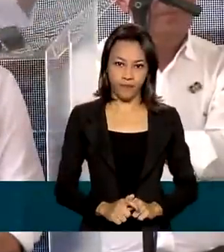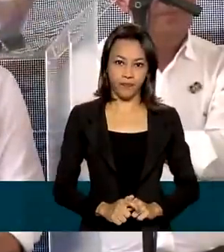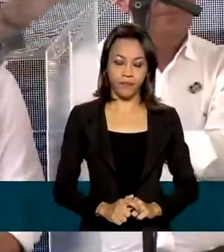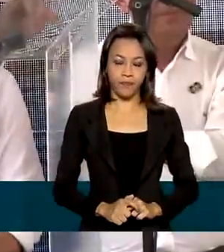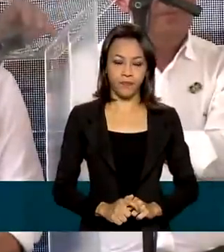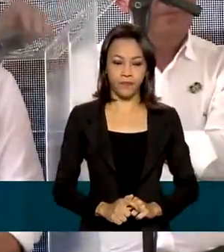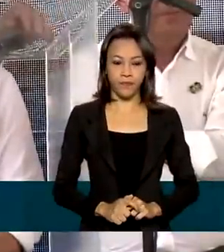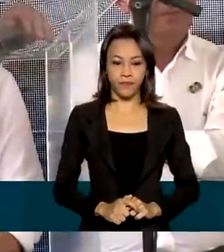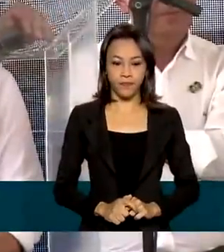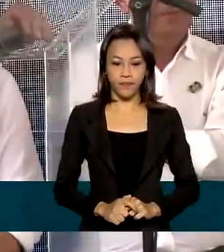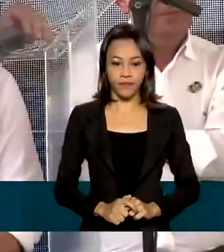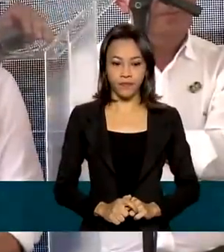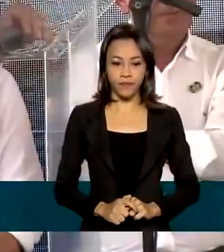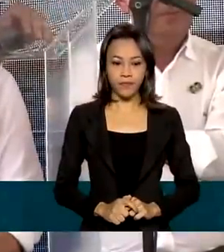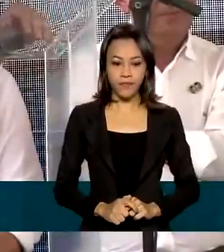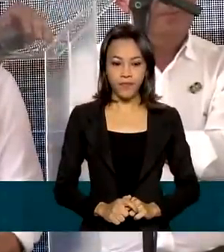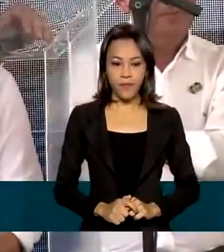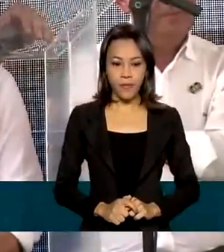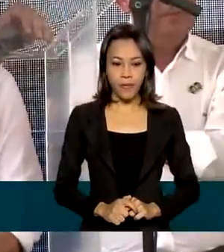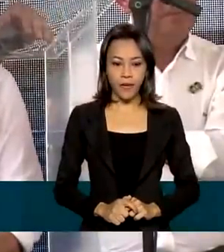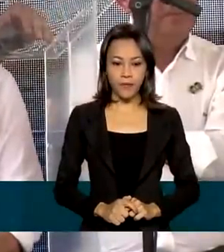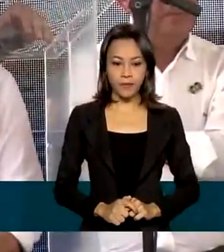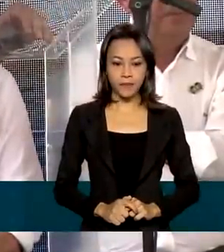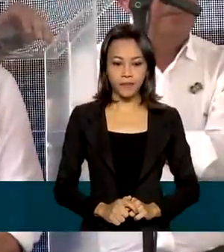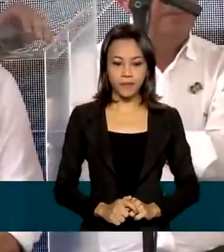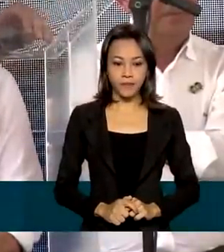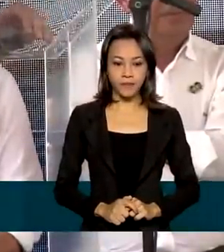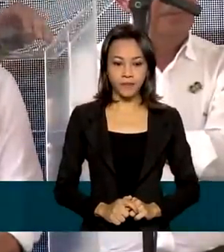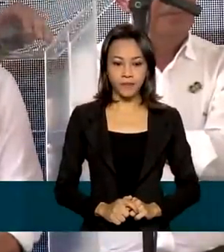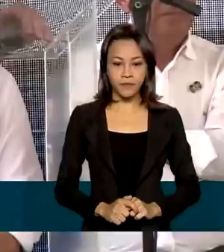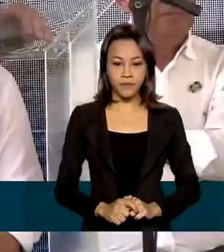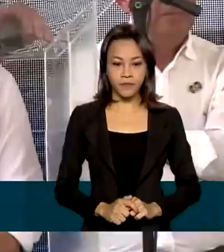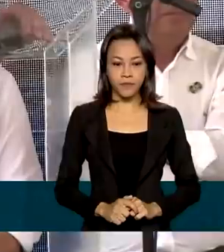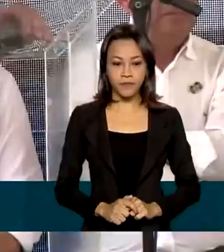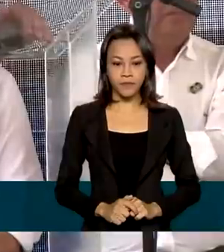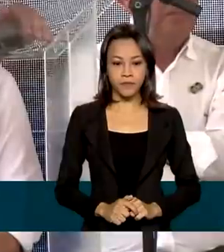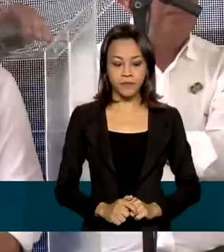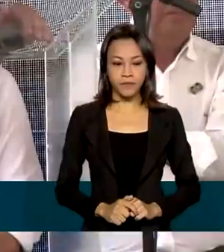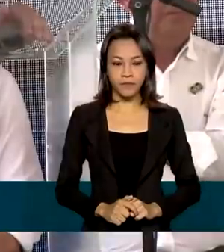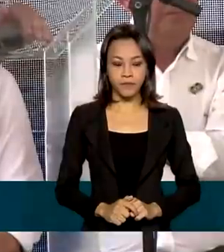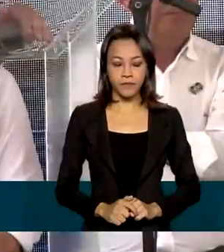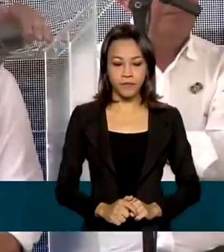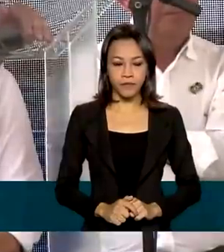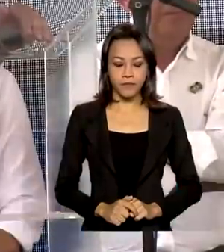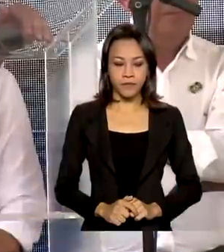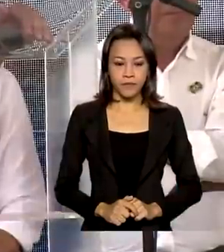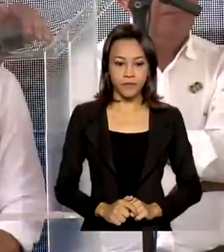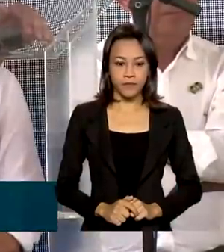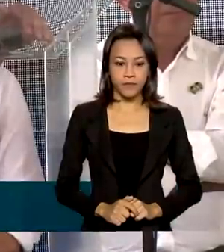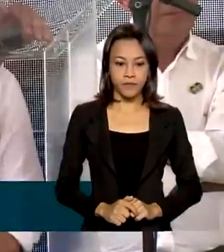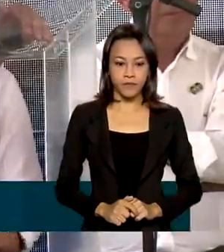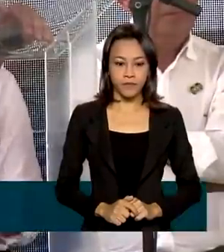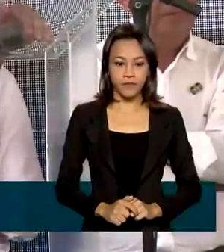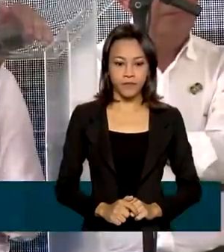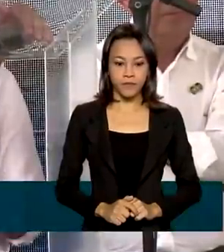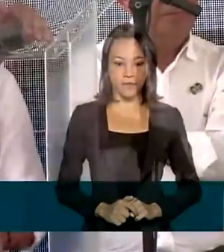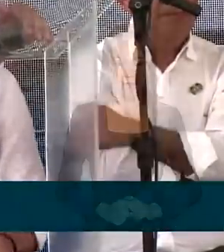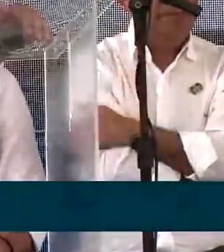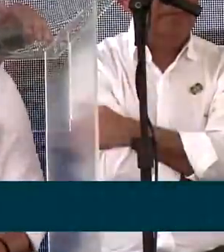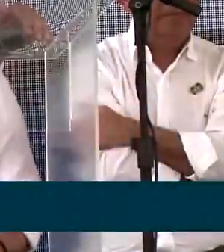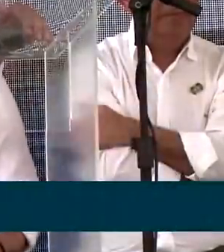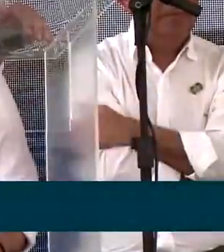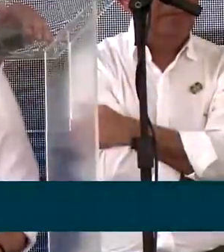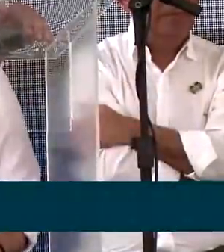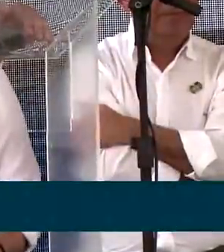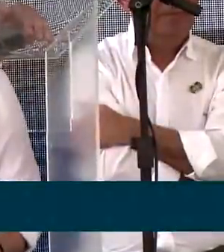perene que vai permitir que a população possa sonhar, possa planejar, possa edificar, possa construir